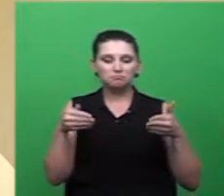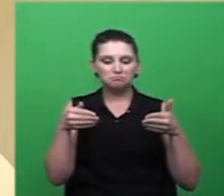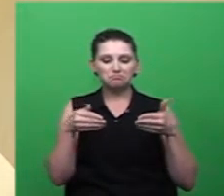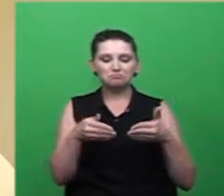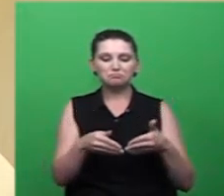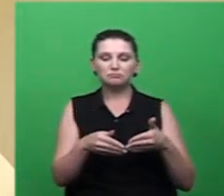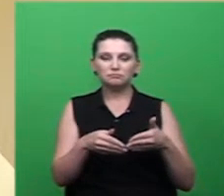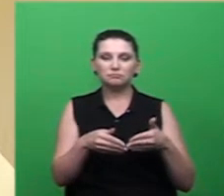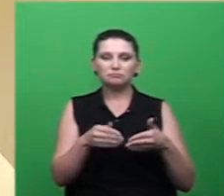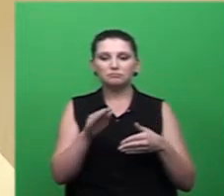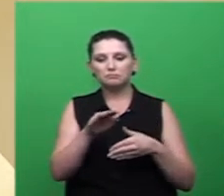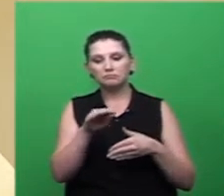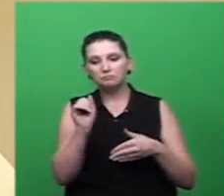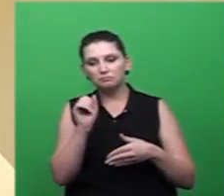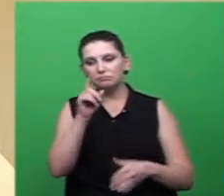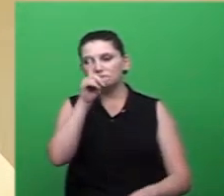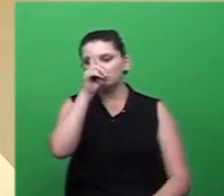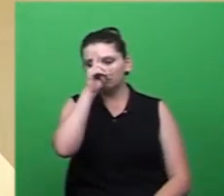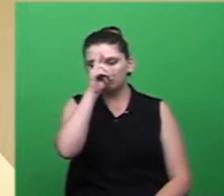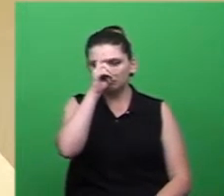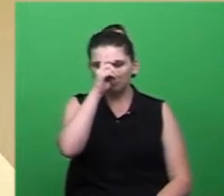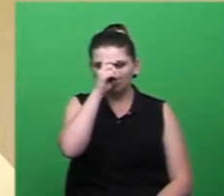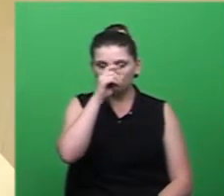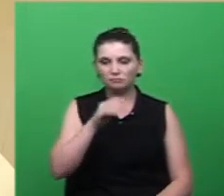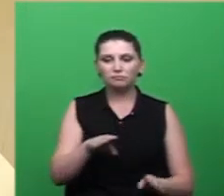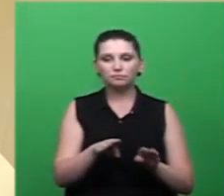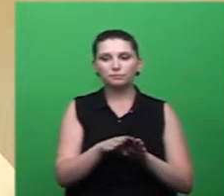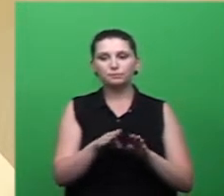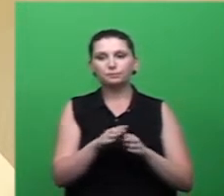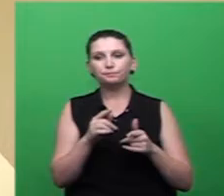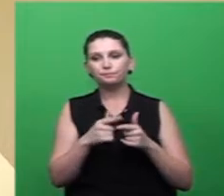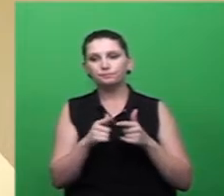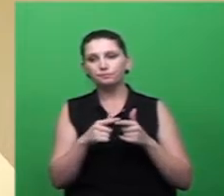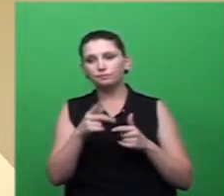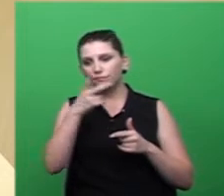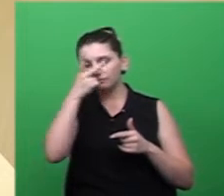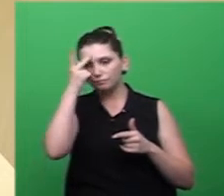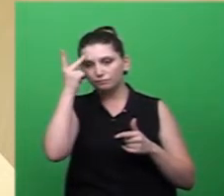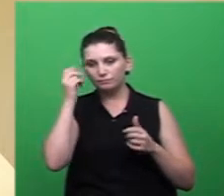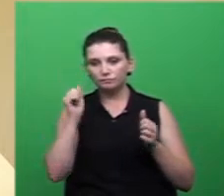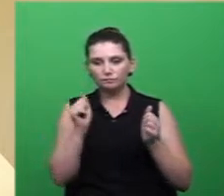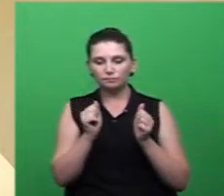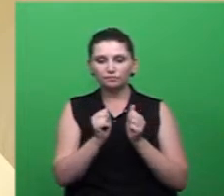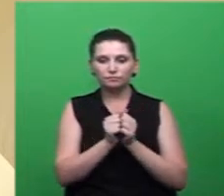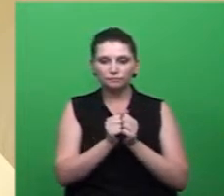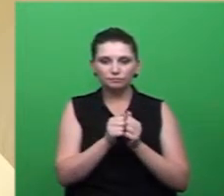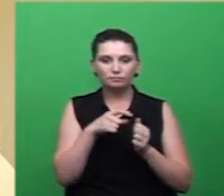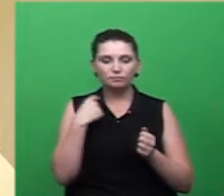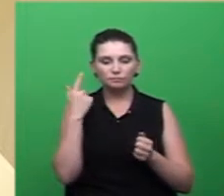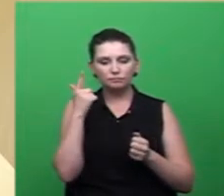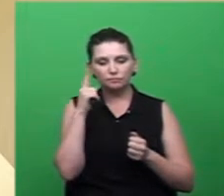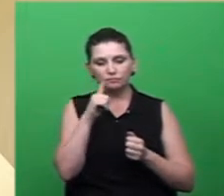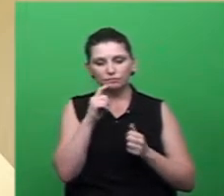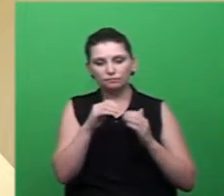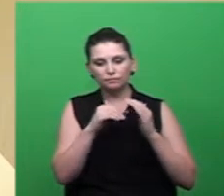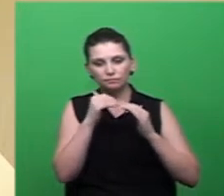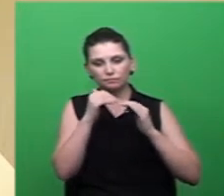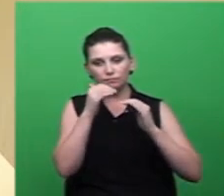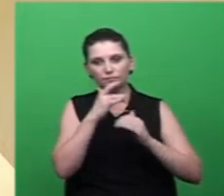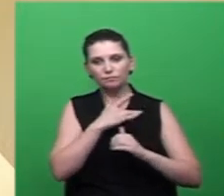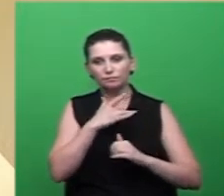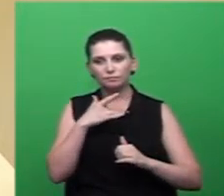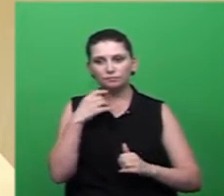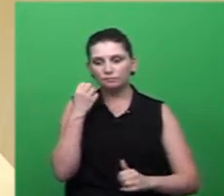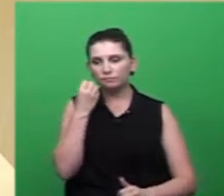contratualização com o hospital até ações diretas relacionadas à prefeitura de Criciúma para que a gente construa uma saúde modelo a nível Brasil